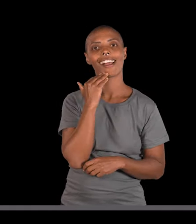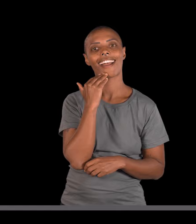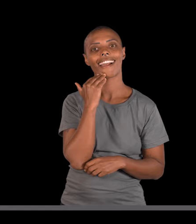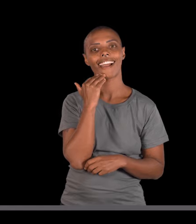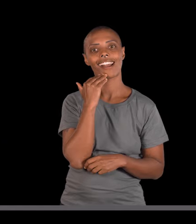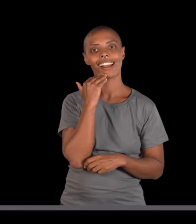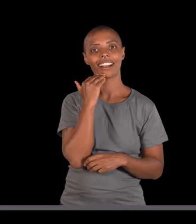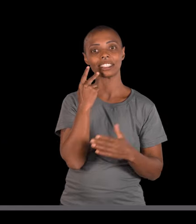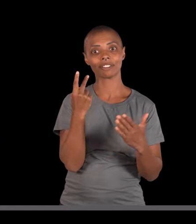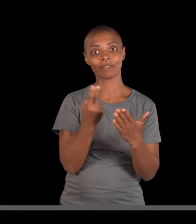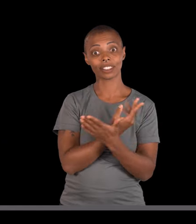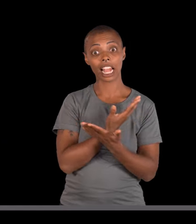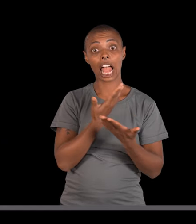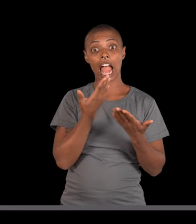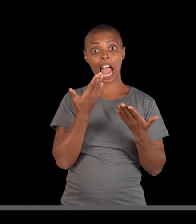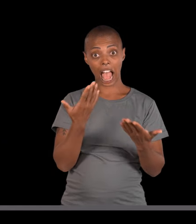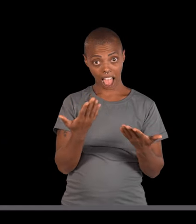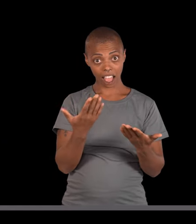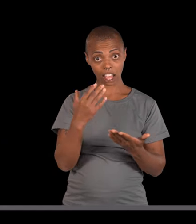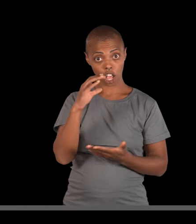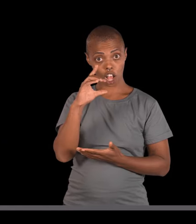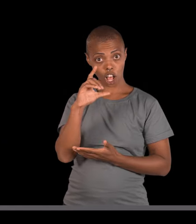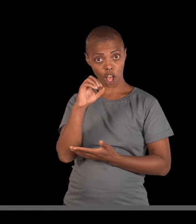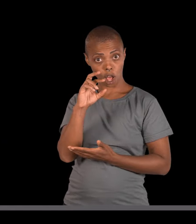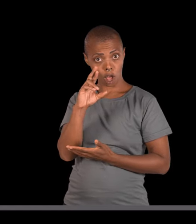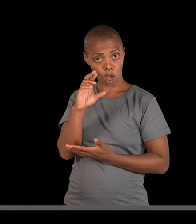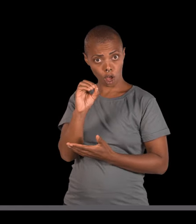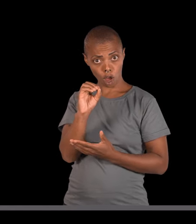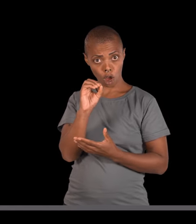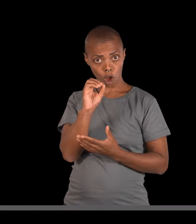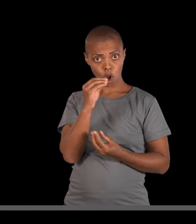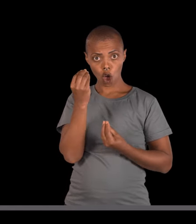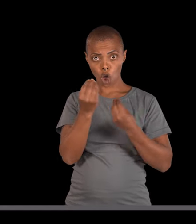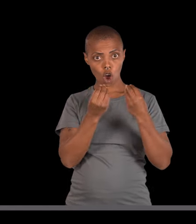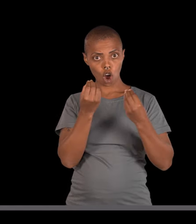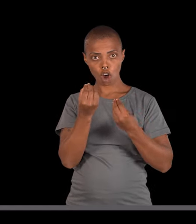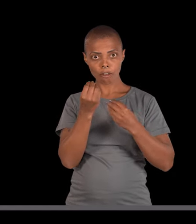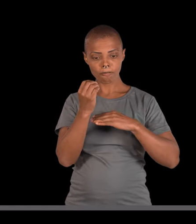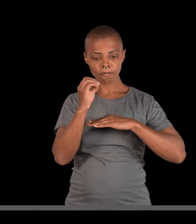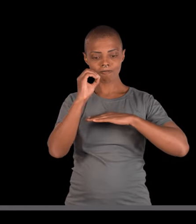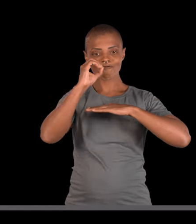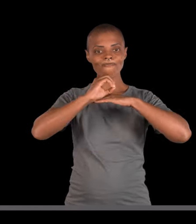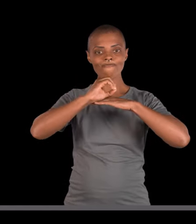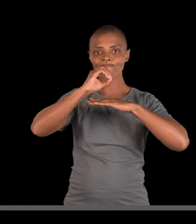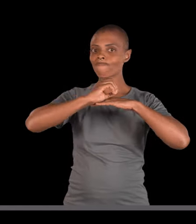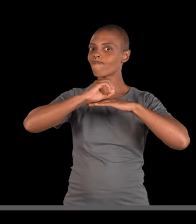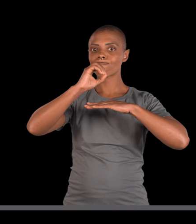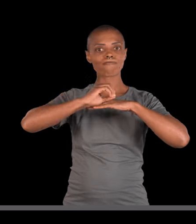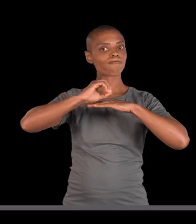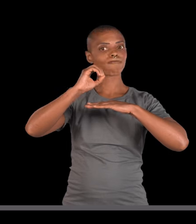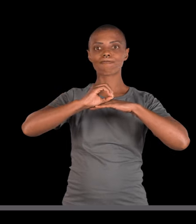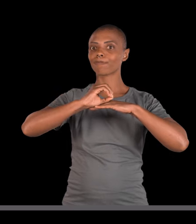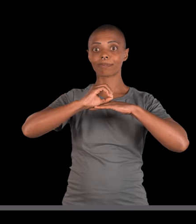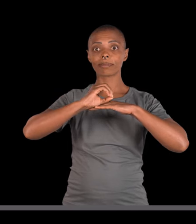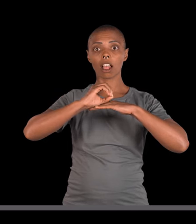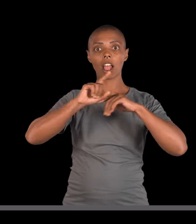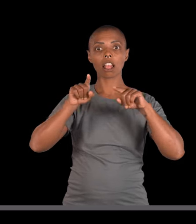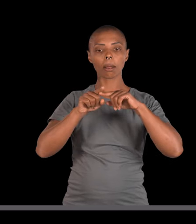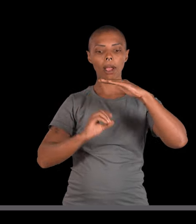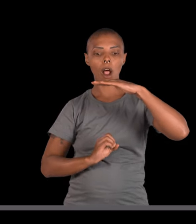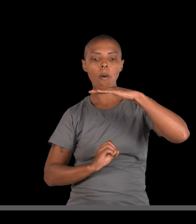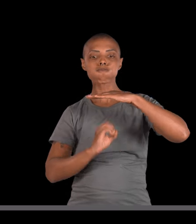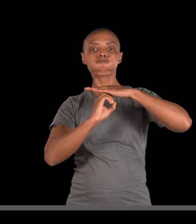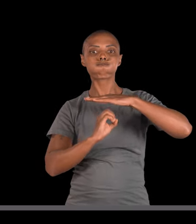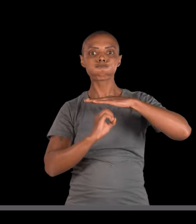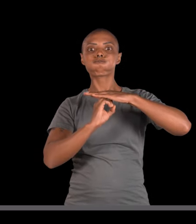bichada. E aí, o transporte de cloro para dentro e para fora da célula